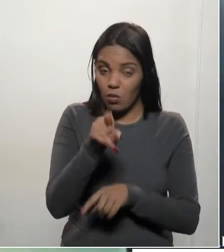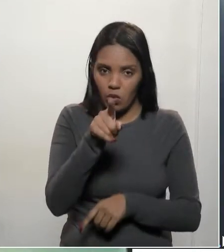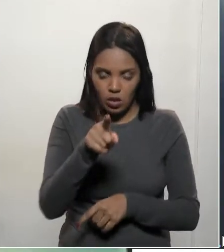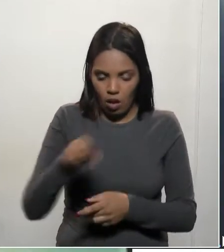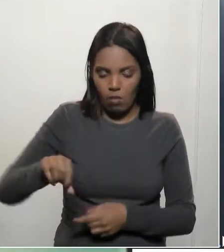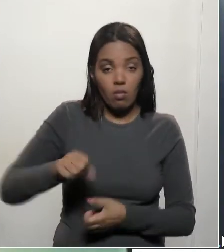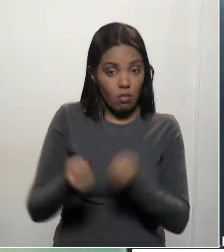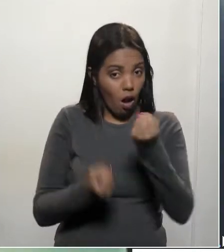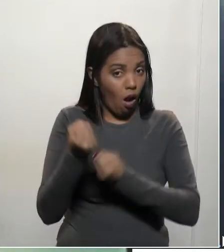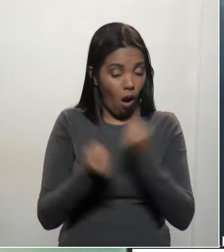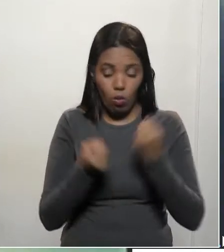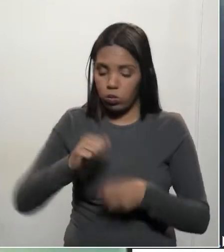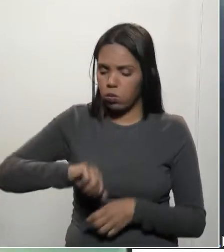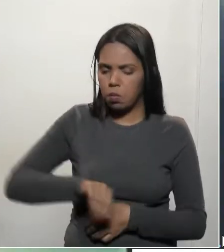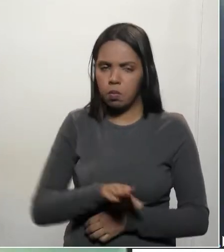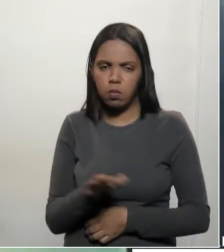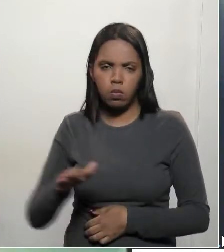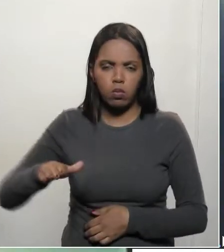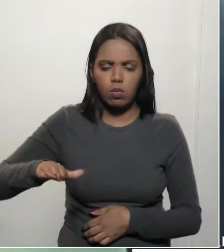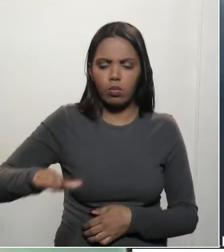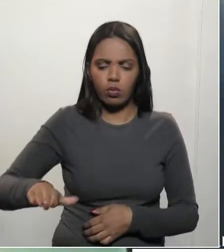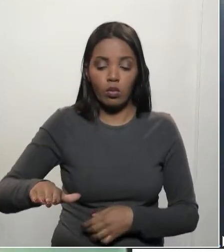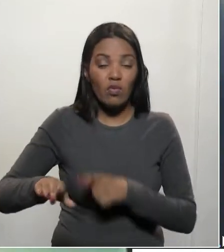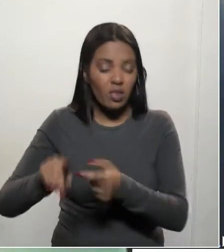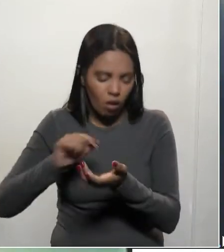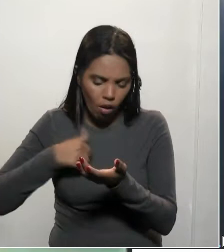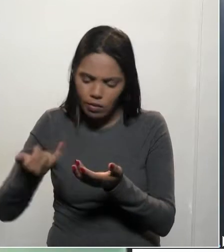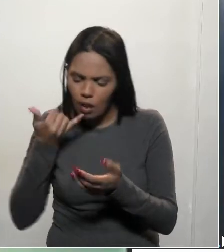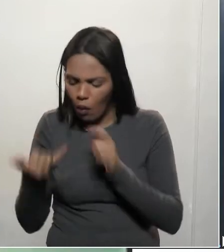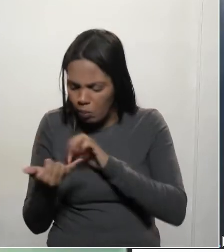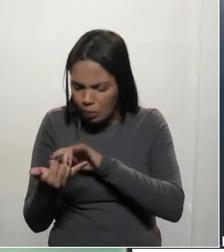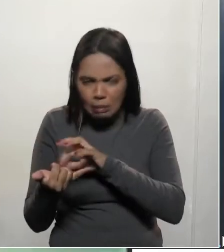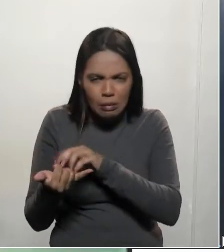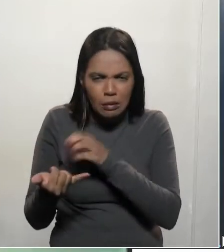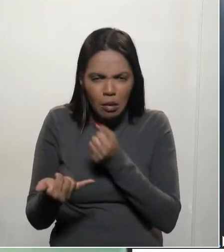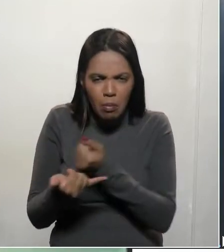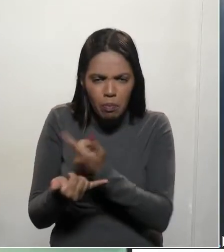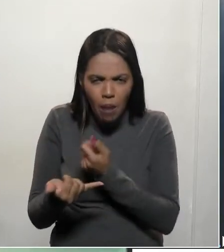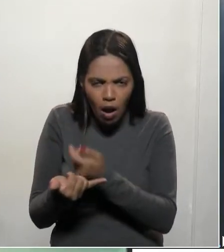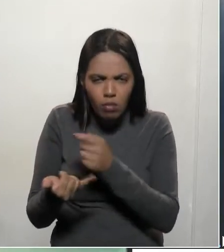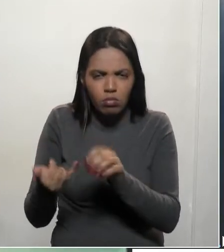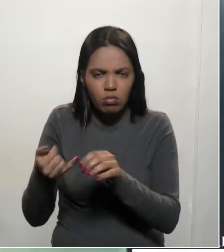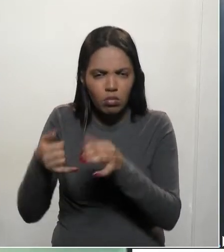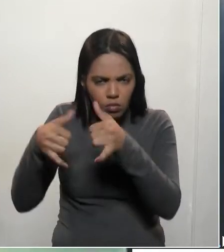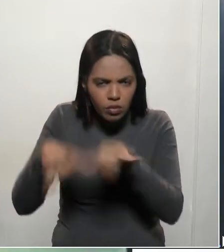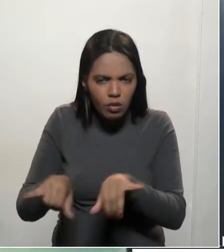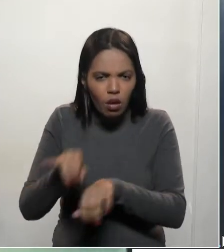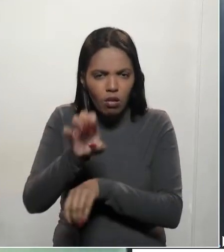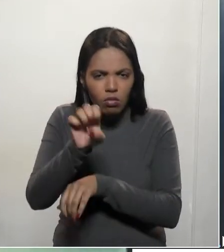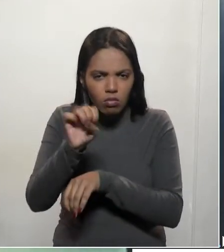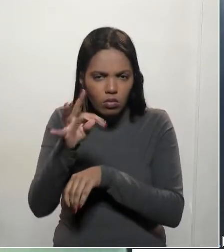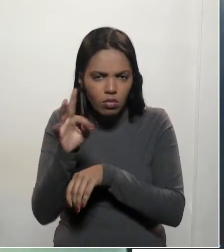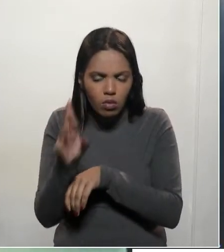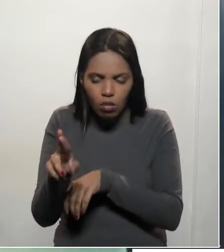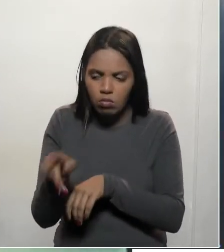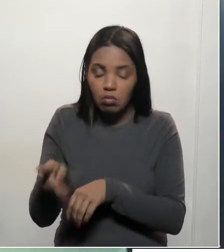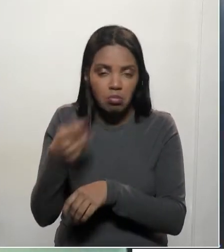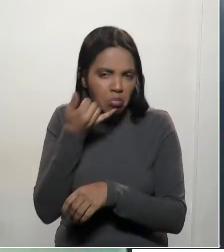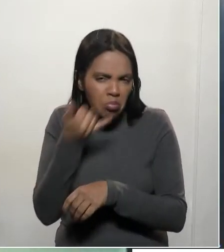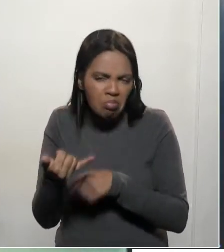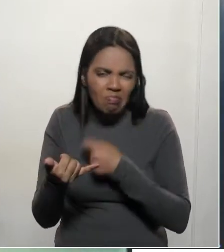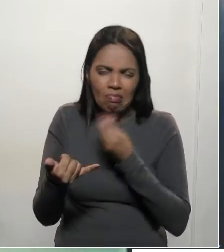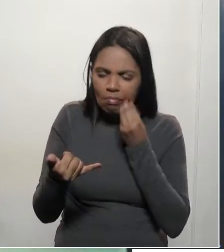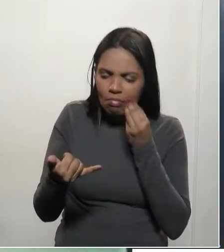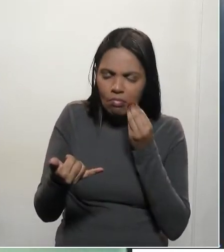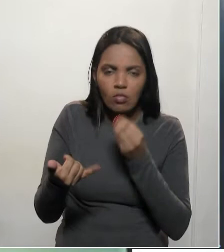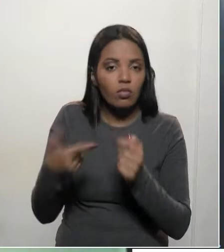e ele estiver passando, ele vai te multar. O estacionamento na vaga do Estar, se ativar o app, cria